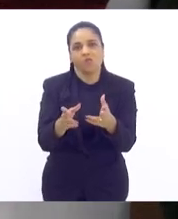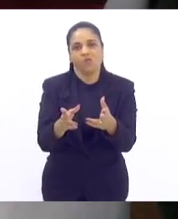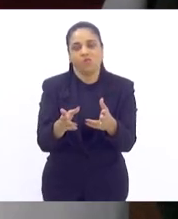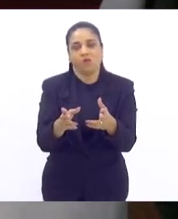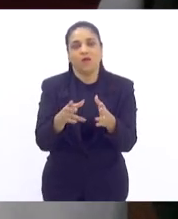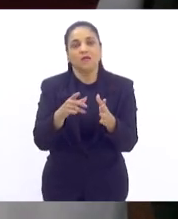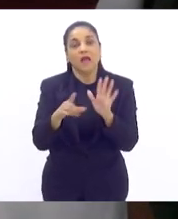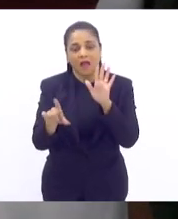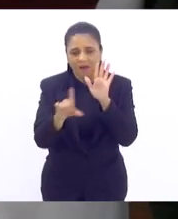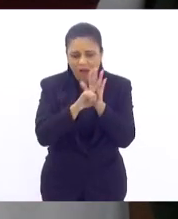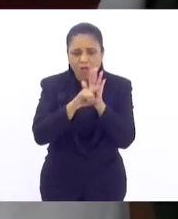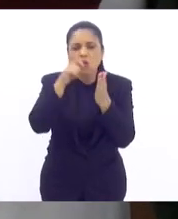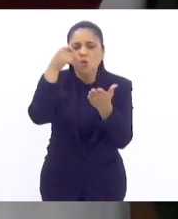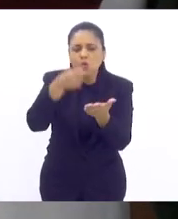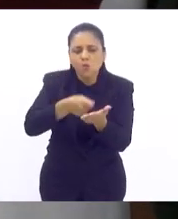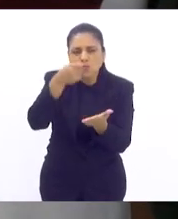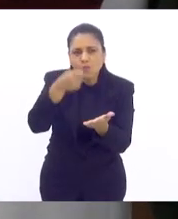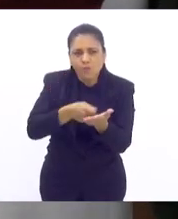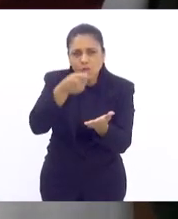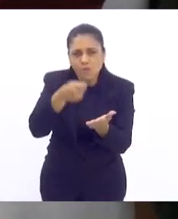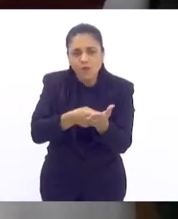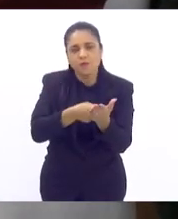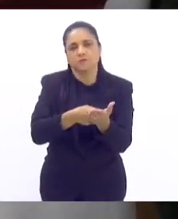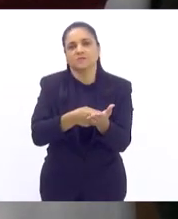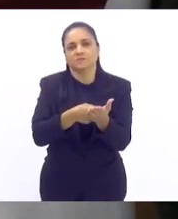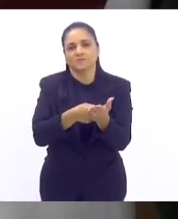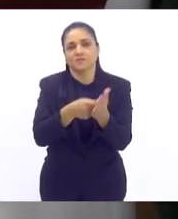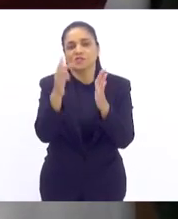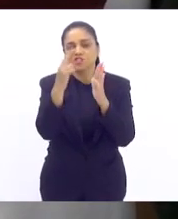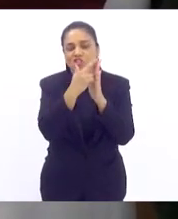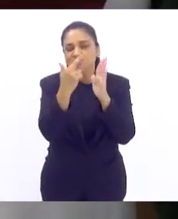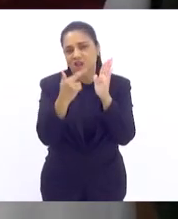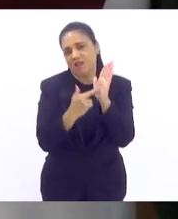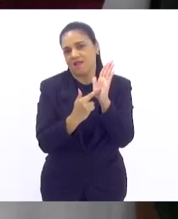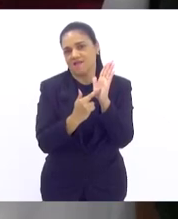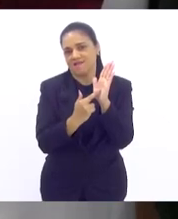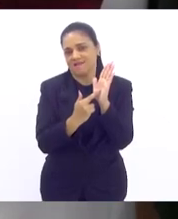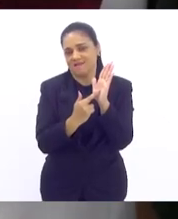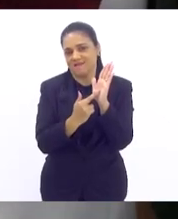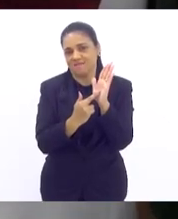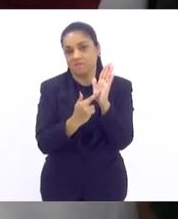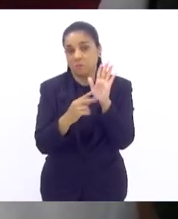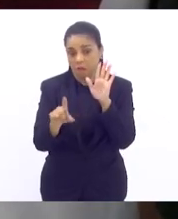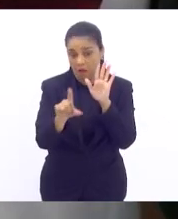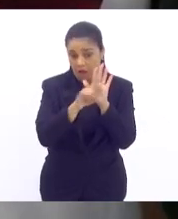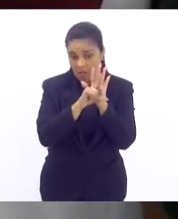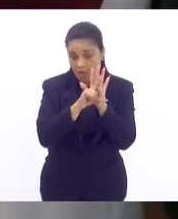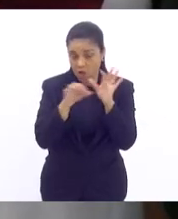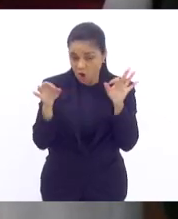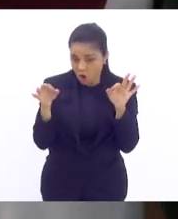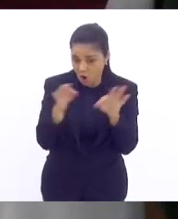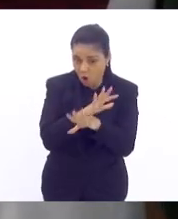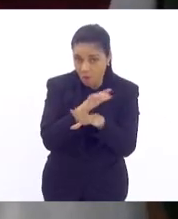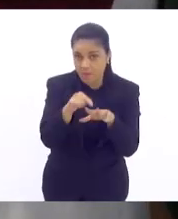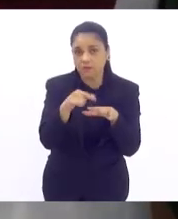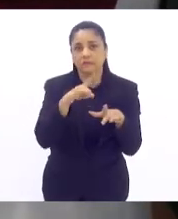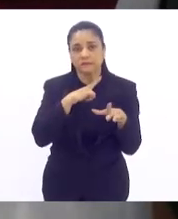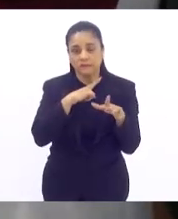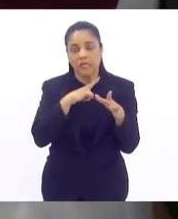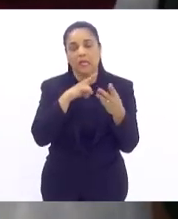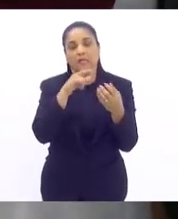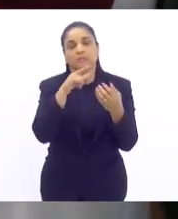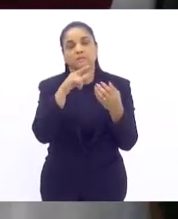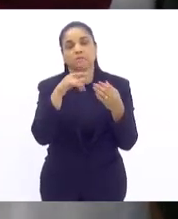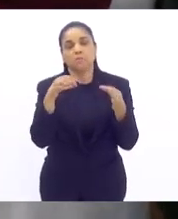essa lei cumpre as mesmas atribuições, inclusive ela é uma lei até bastante completa, que ela tem protocolos